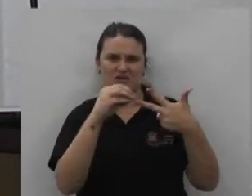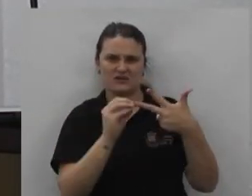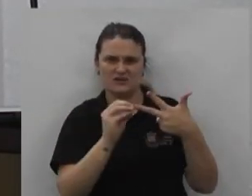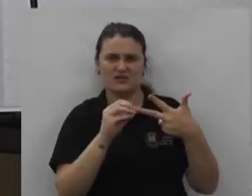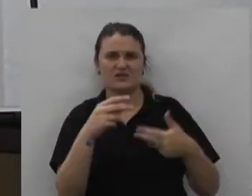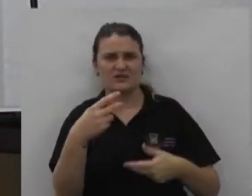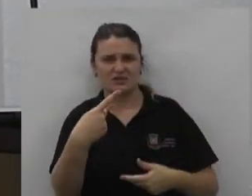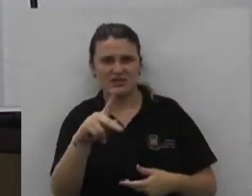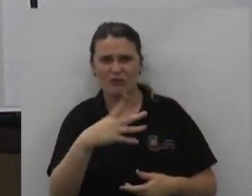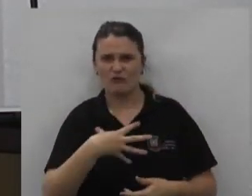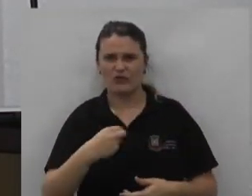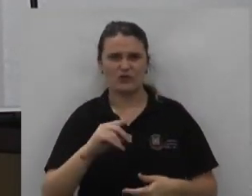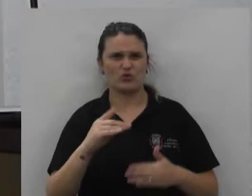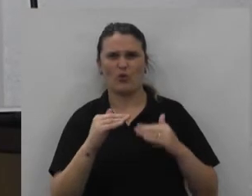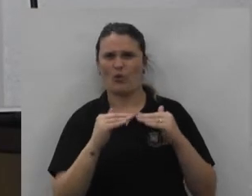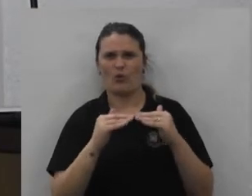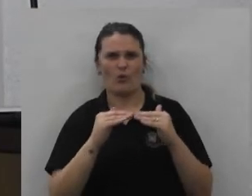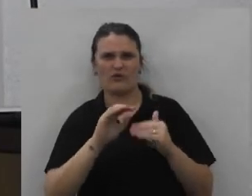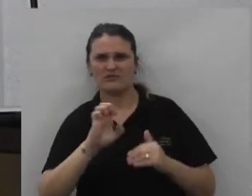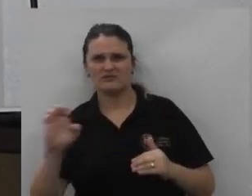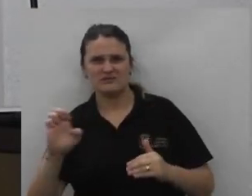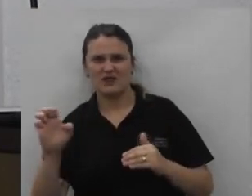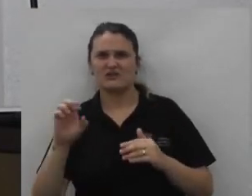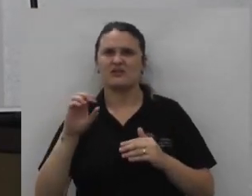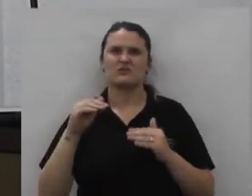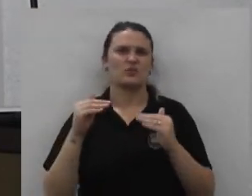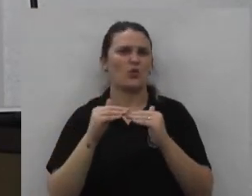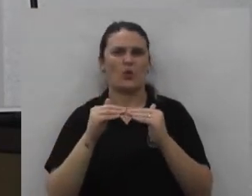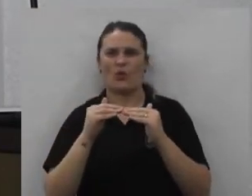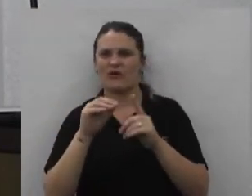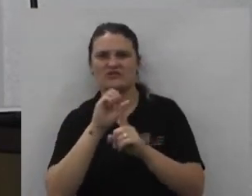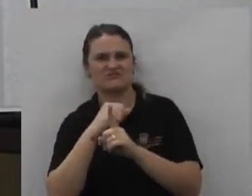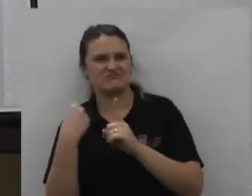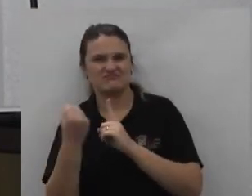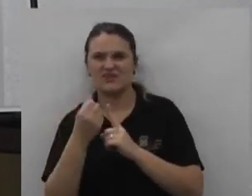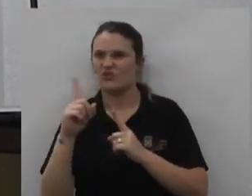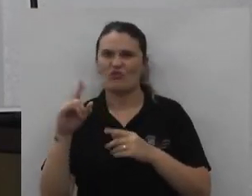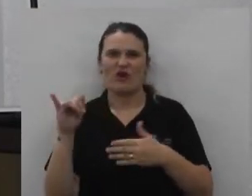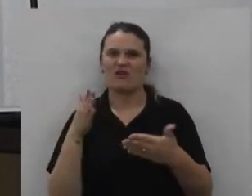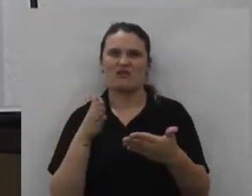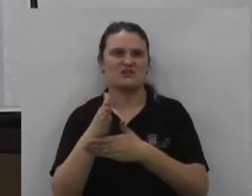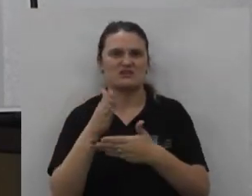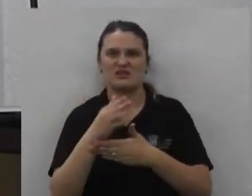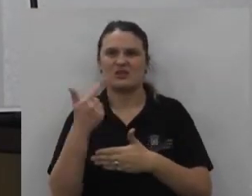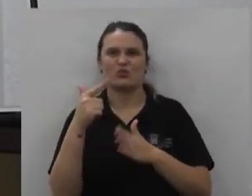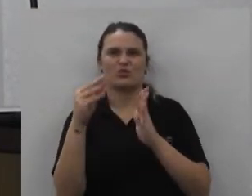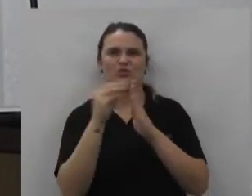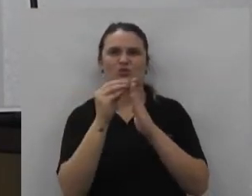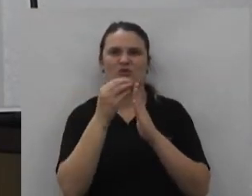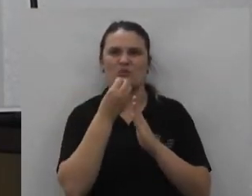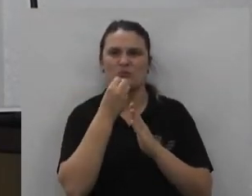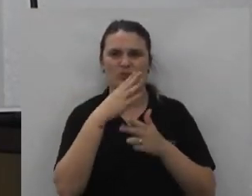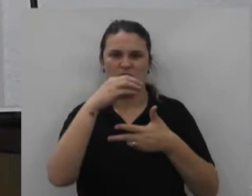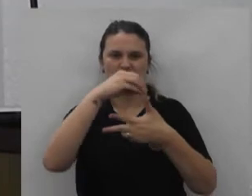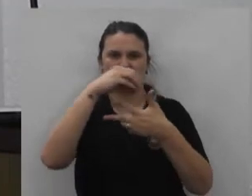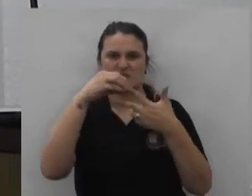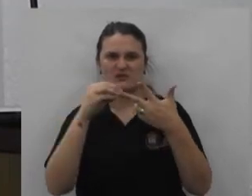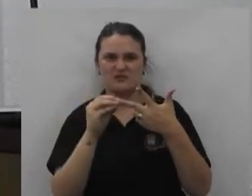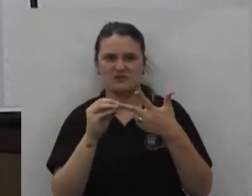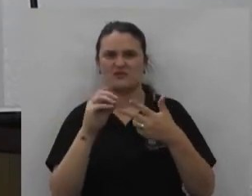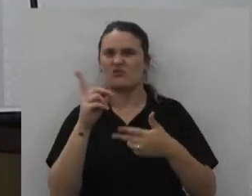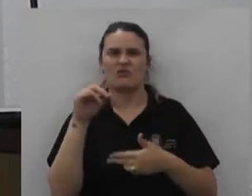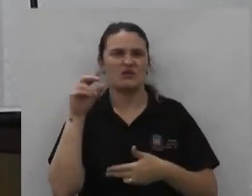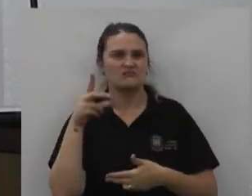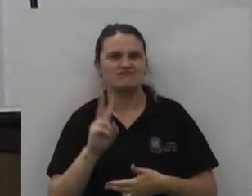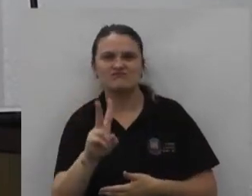portanto se teu filho não concorda com sistema esquerdista socialista não vai passar e não vai ter nota boa no Enem não